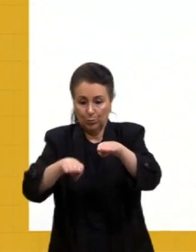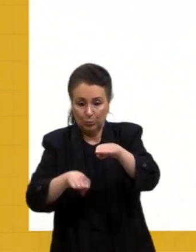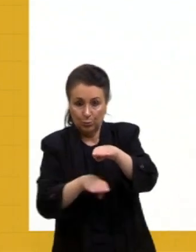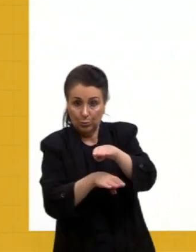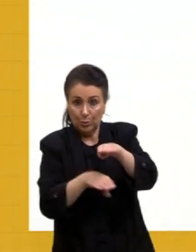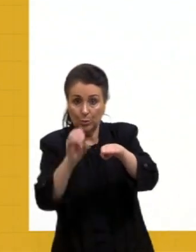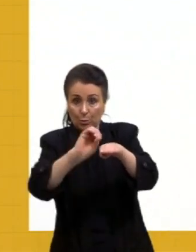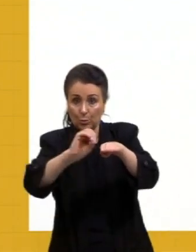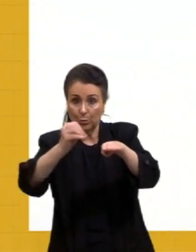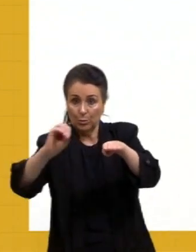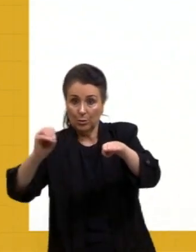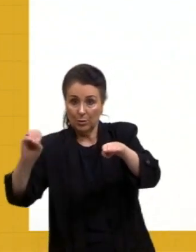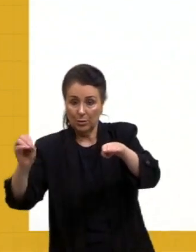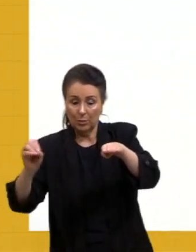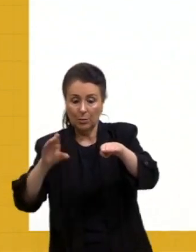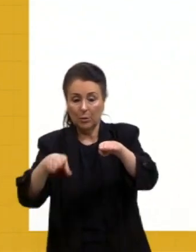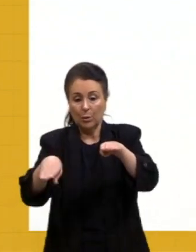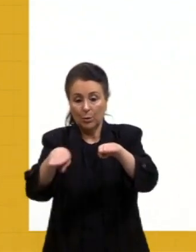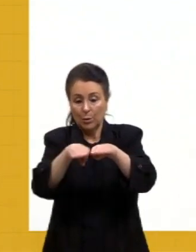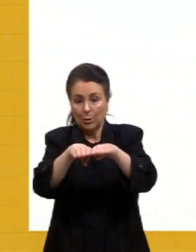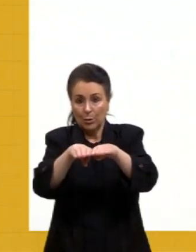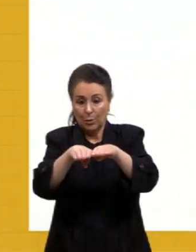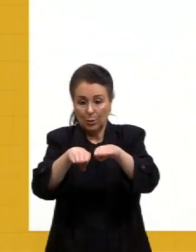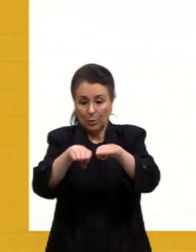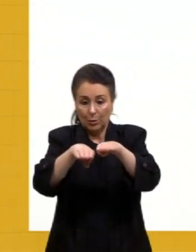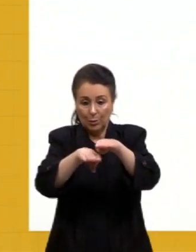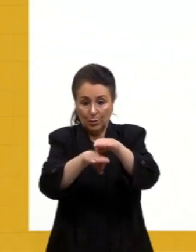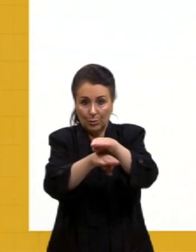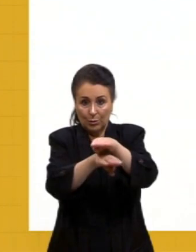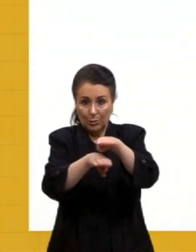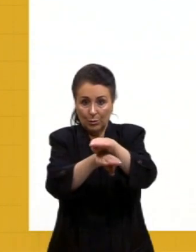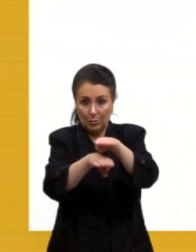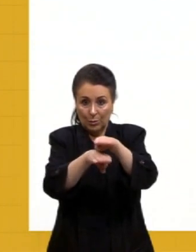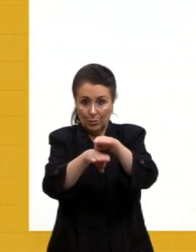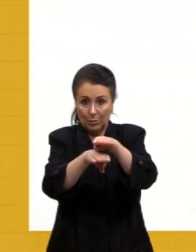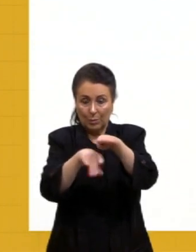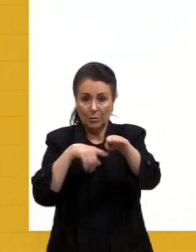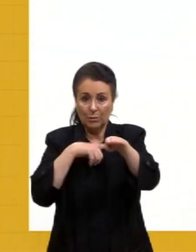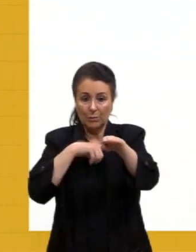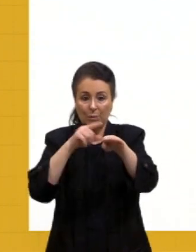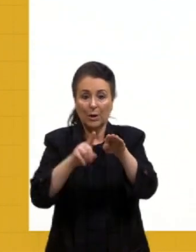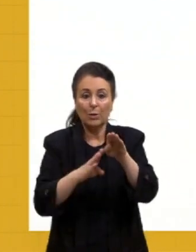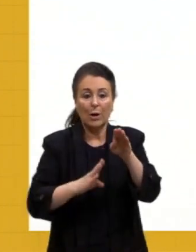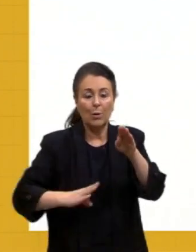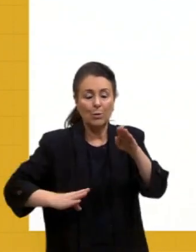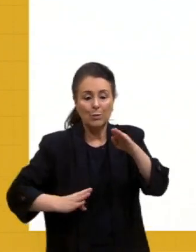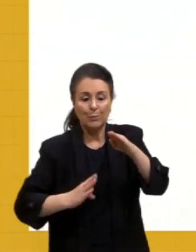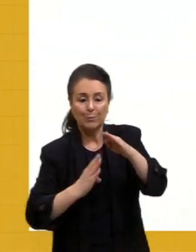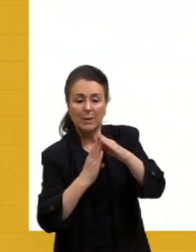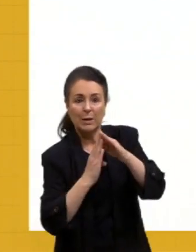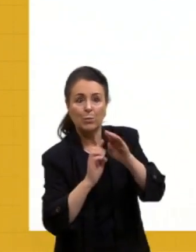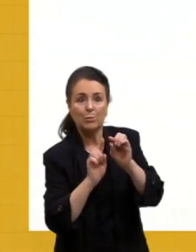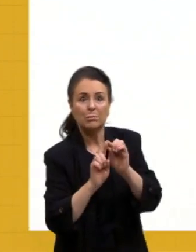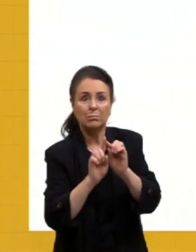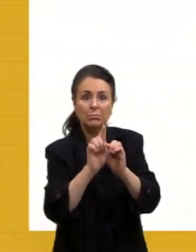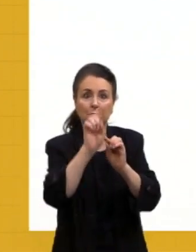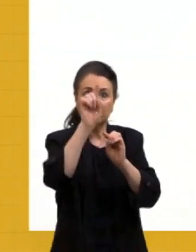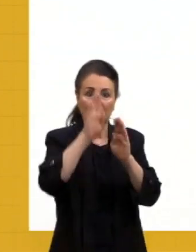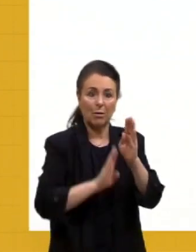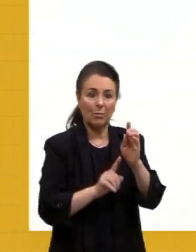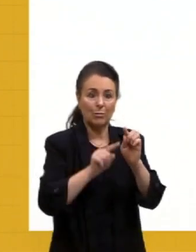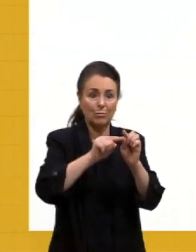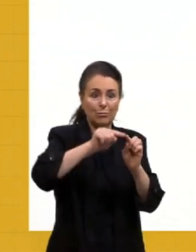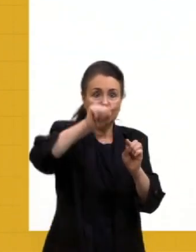aí nós vamos ter o teto do mundo, quando nós temos essa continental-continental, nós vamos ter os picos mais altos que nós temos do